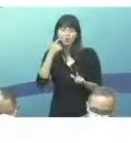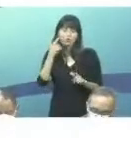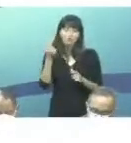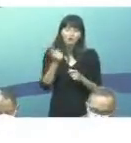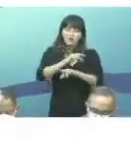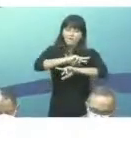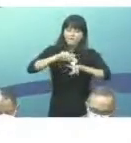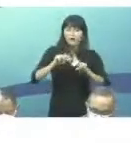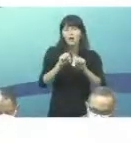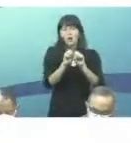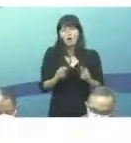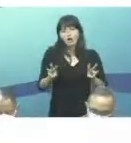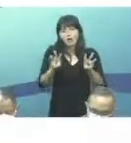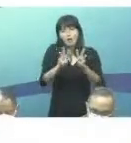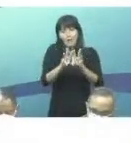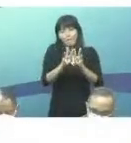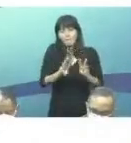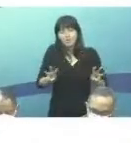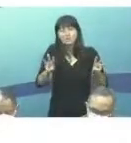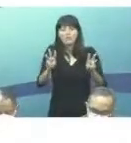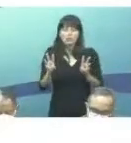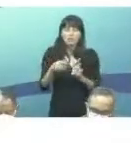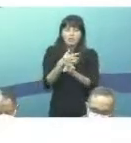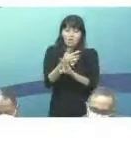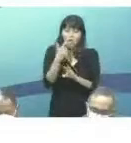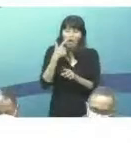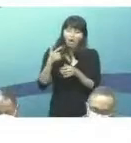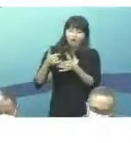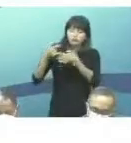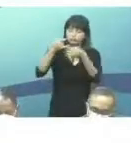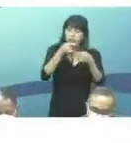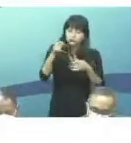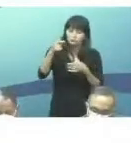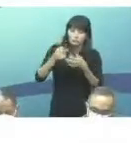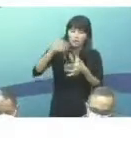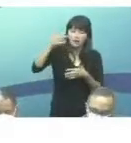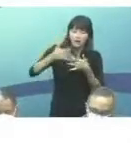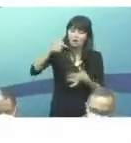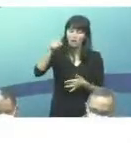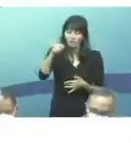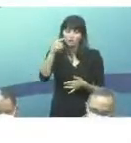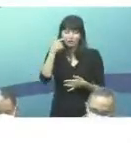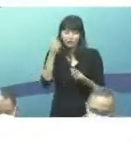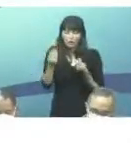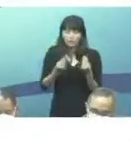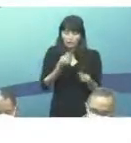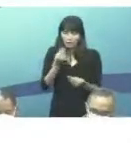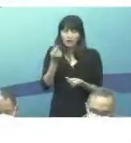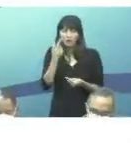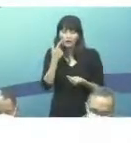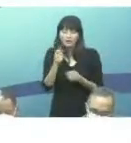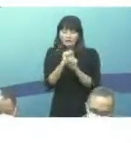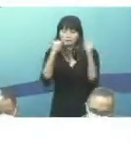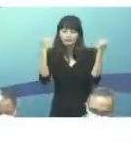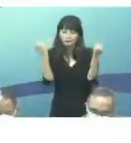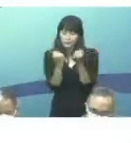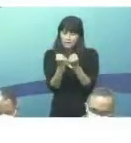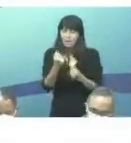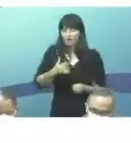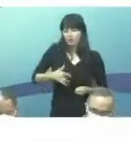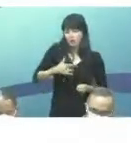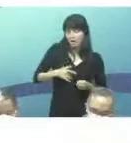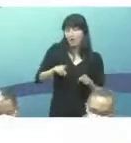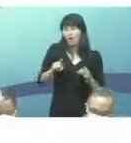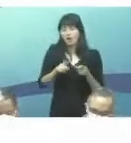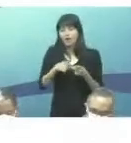webinários que estão aí colocados, e o seminário de tuberculose e determinação social enfrentando